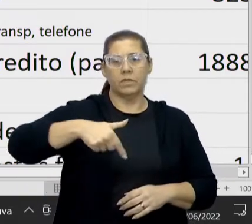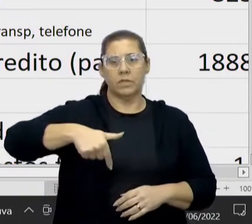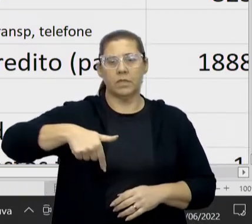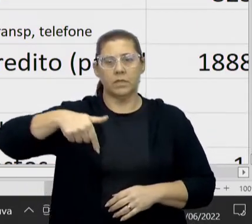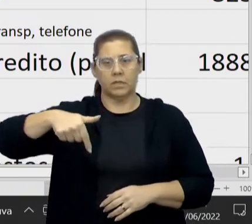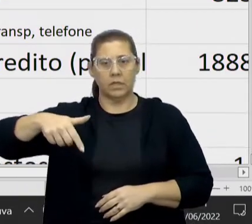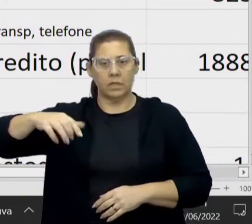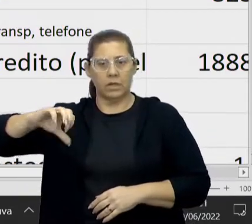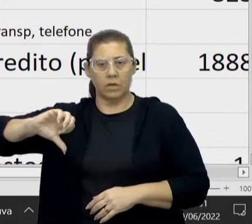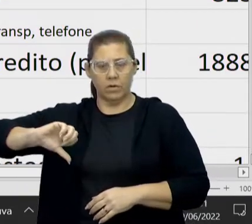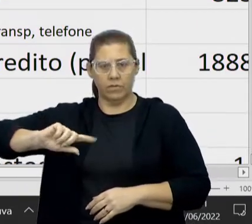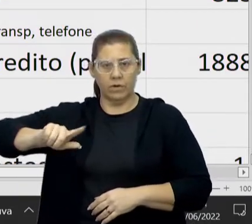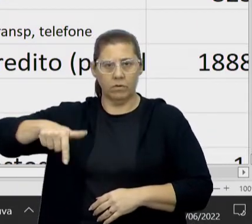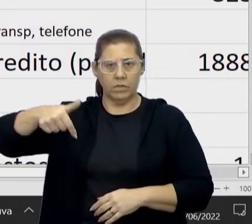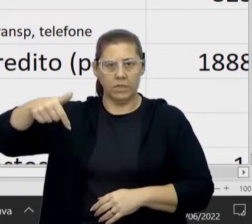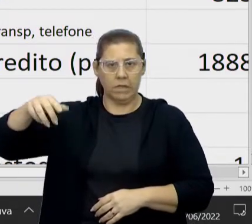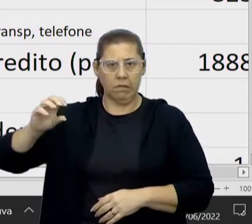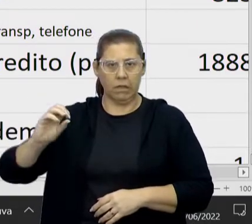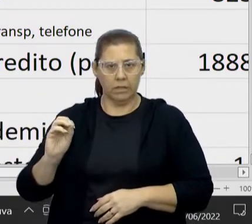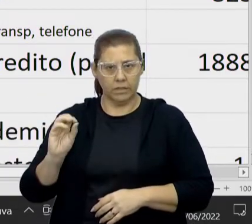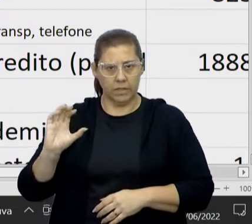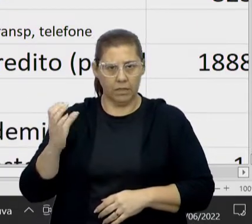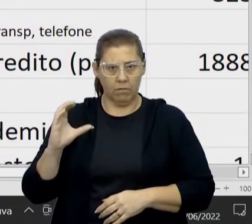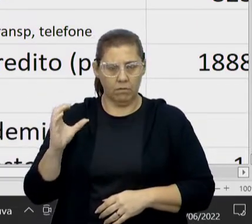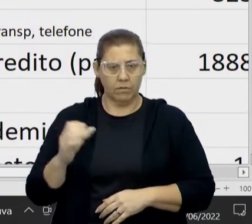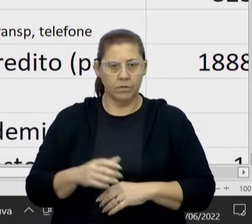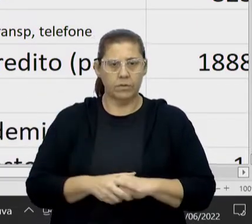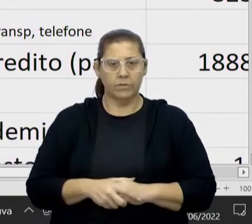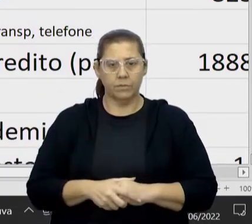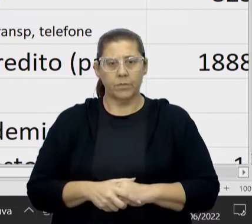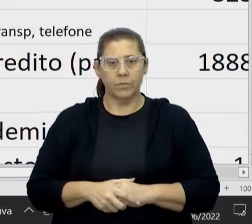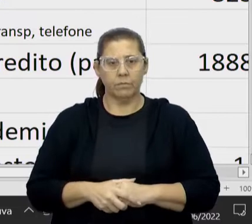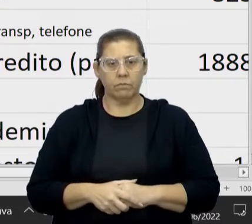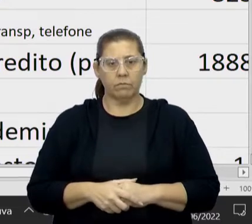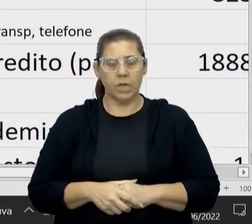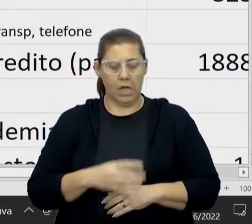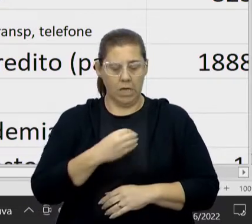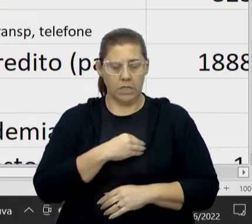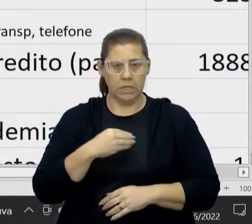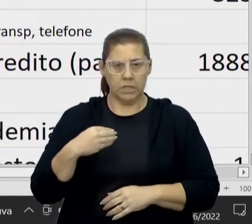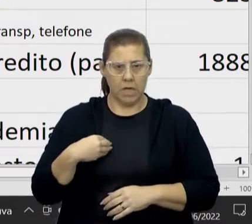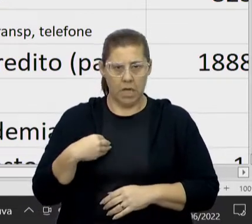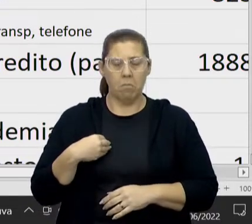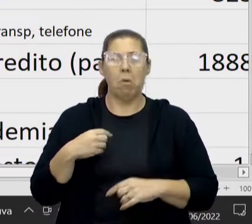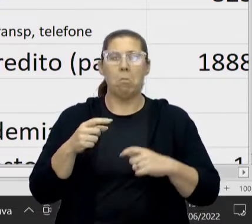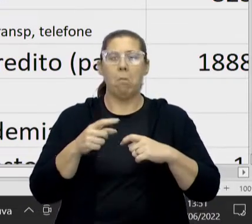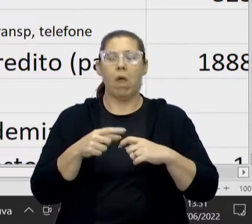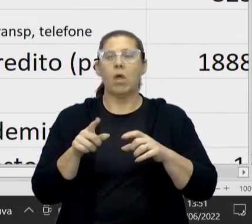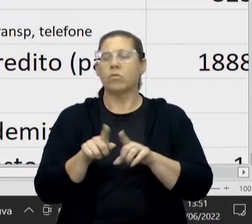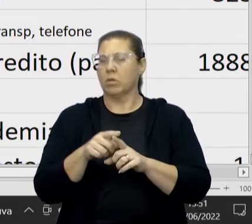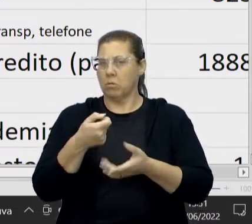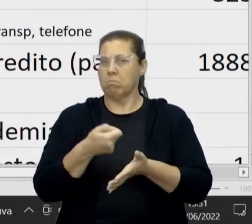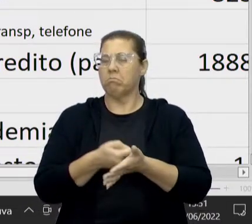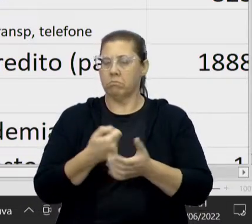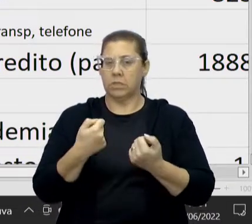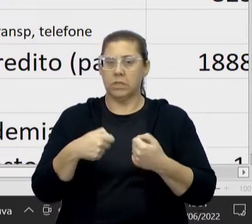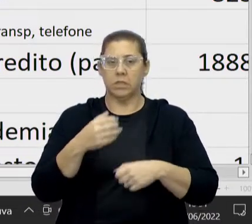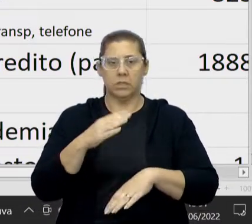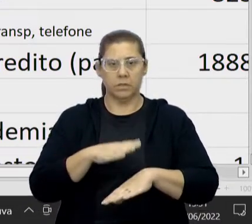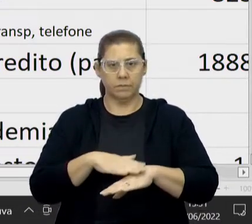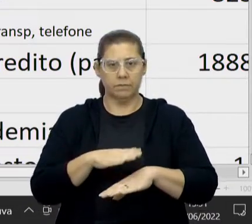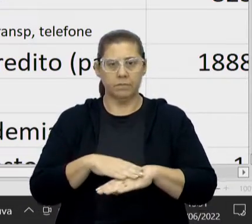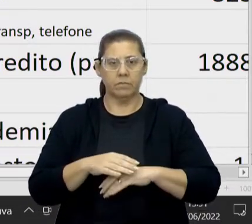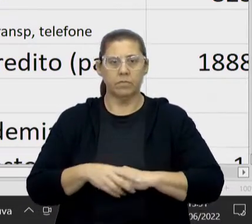2.779,70 centavos. O exame médico, a gente também é obrigado a fazer alguns exames, né? Os exames